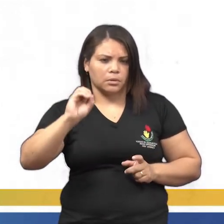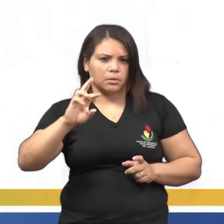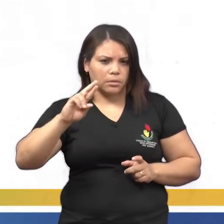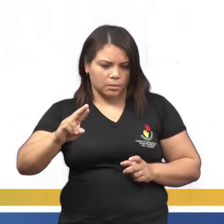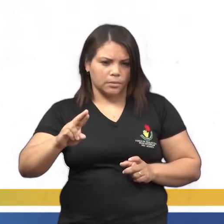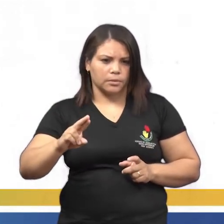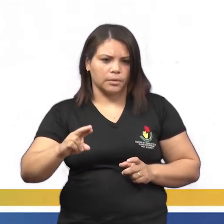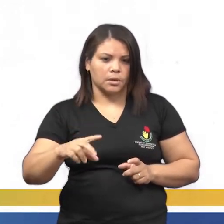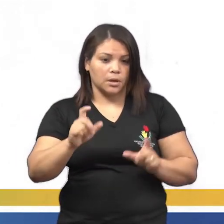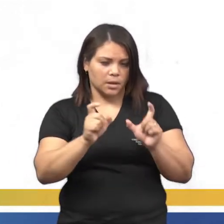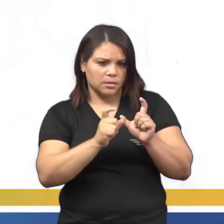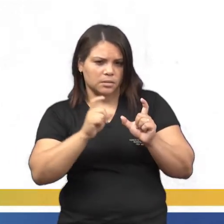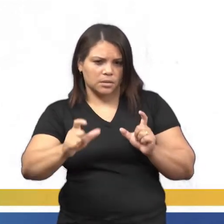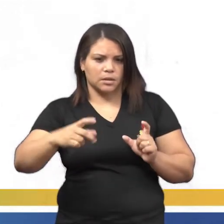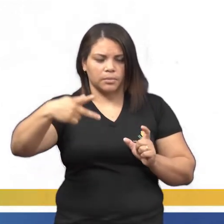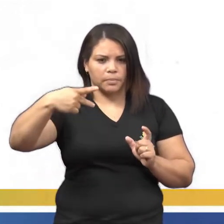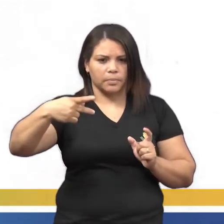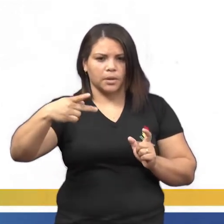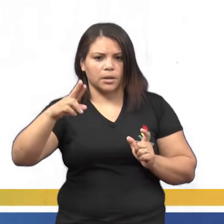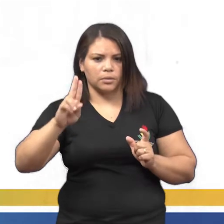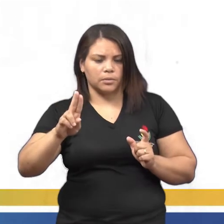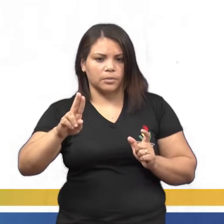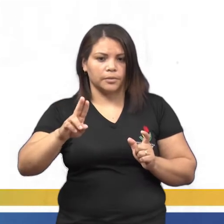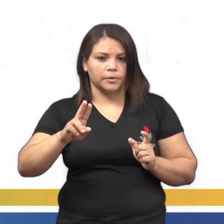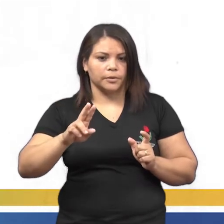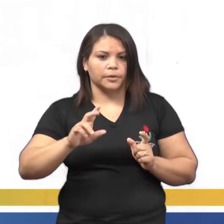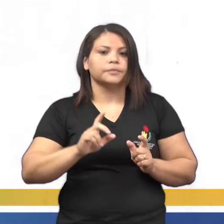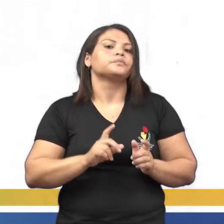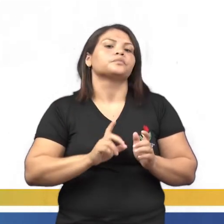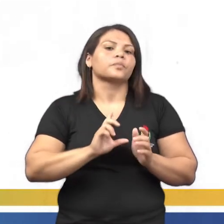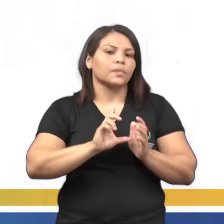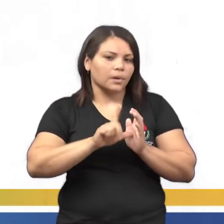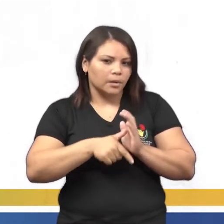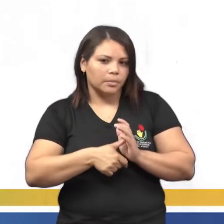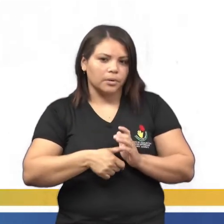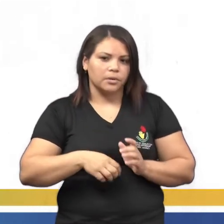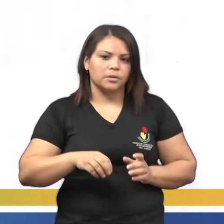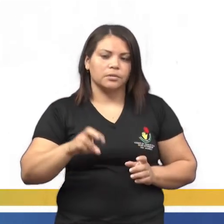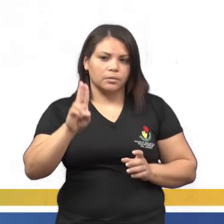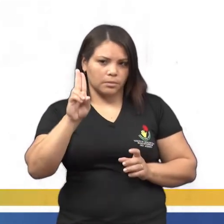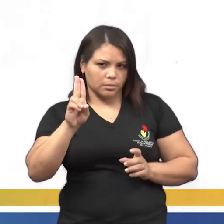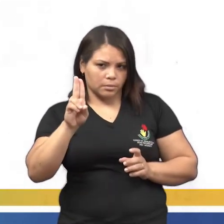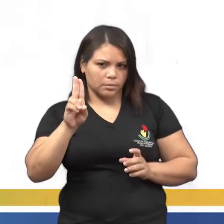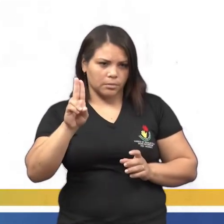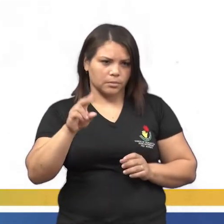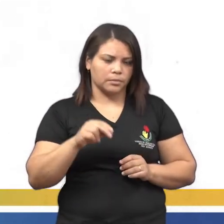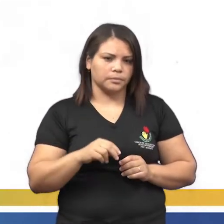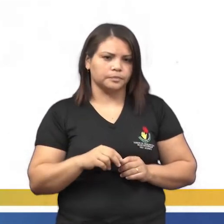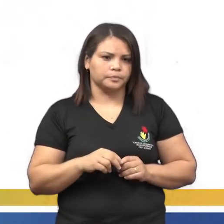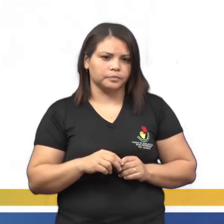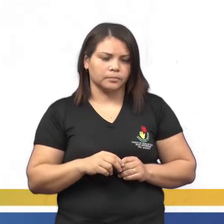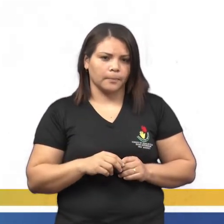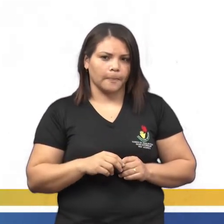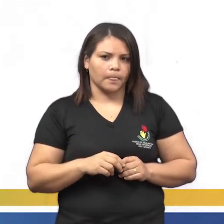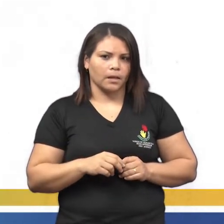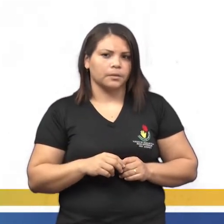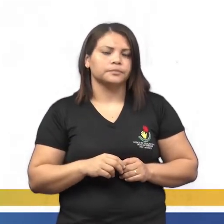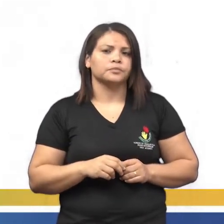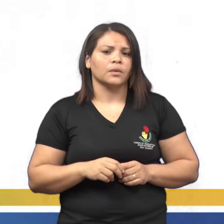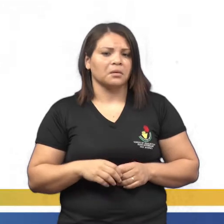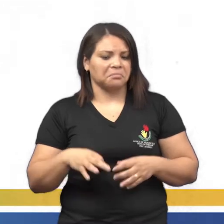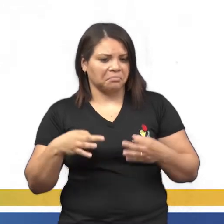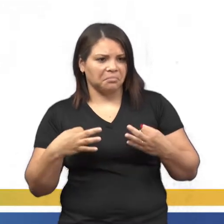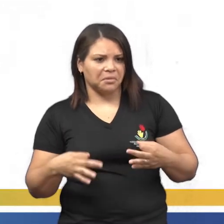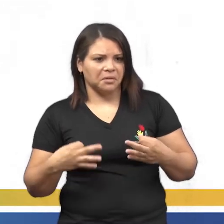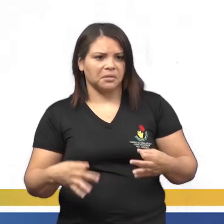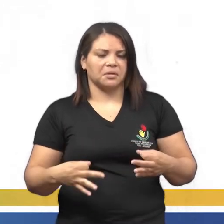sílaba PU, né? Vem logo em seguida do ON. Então, no caso, muito que provável... Provável não,